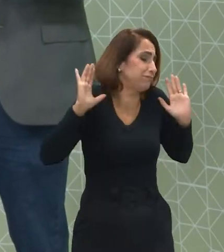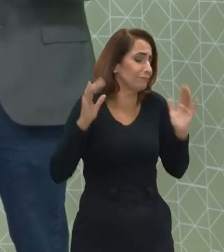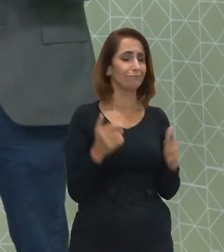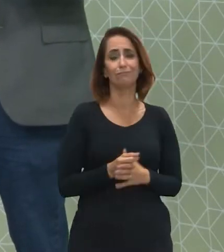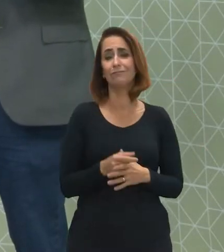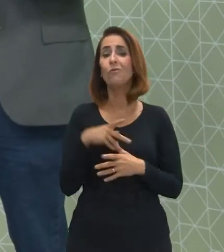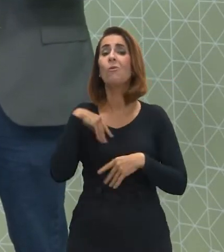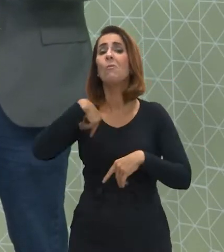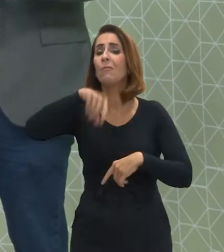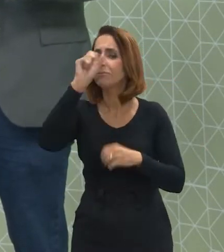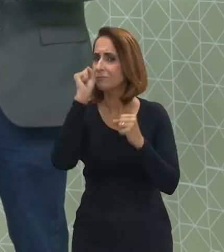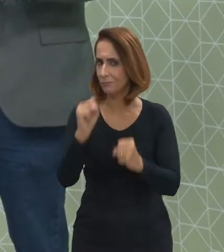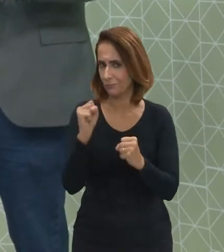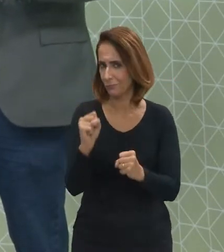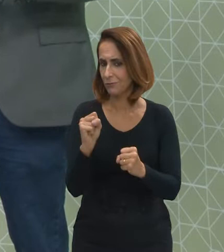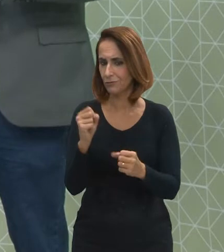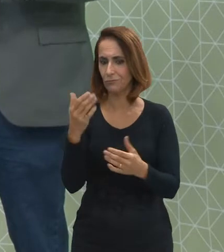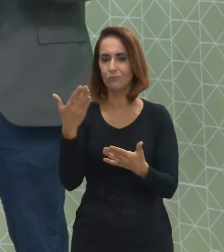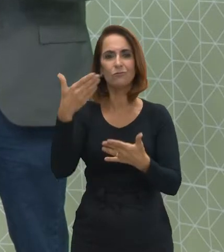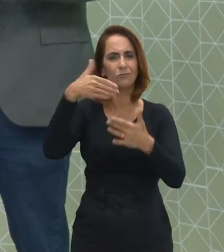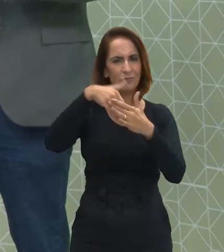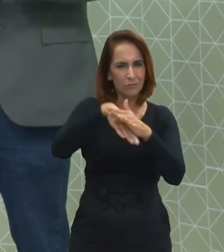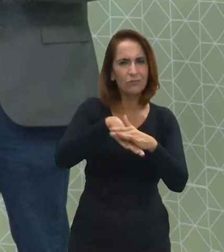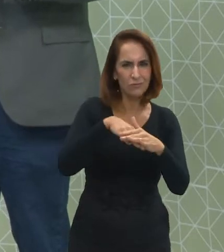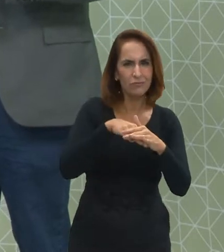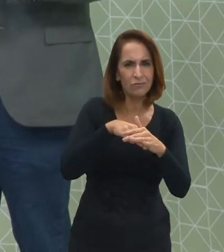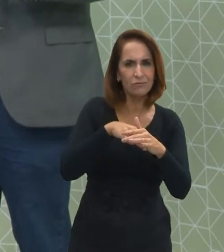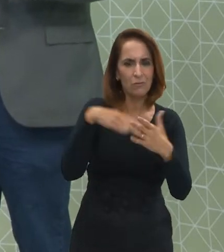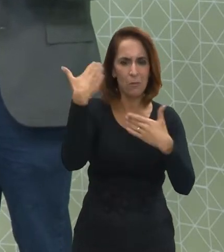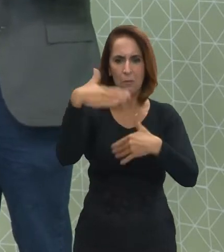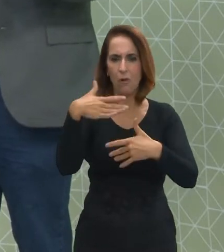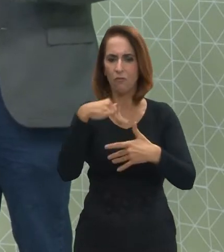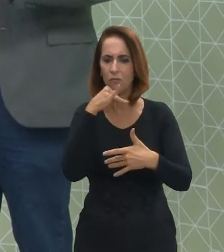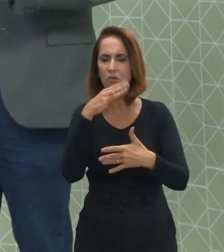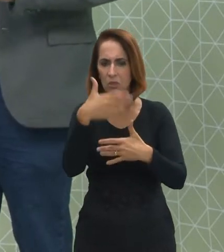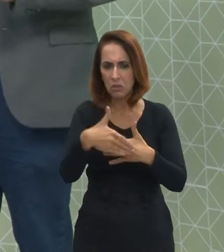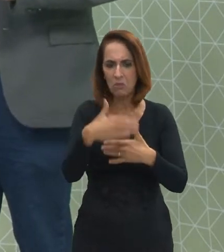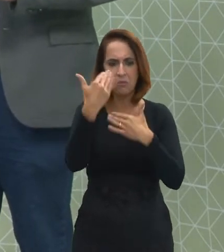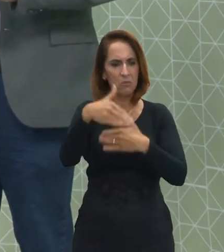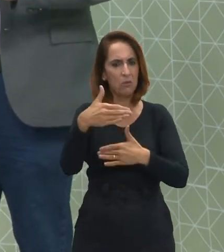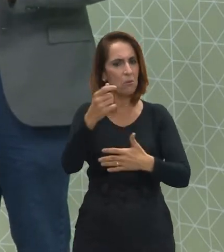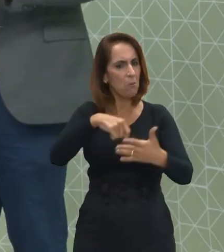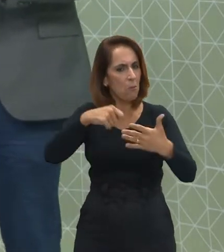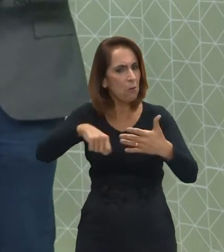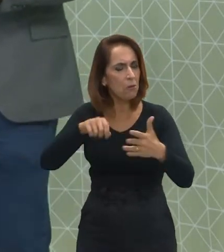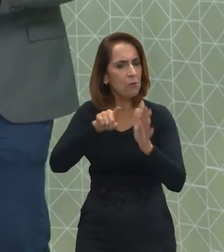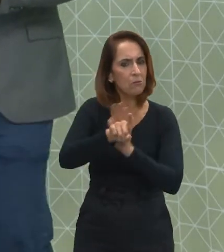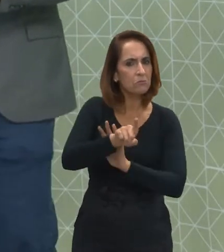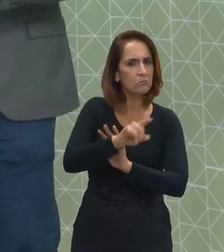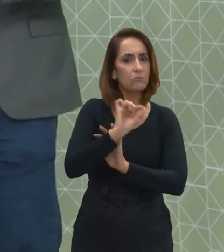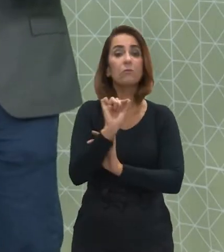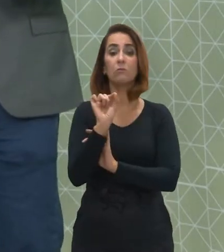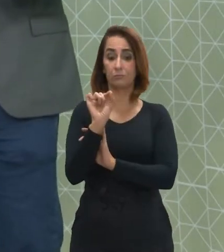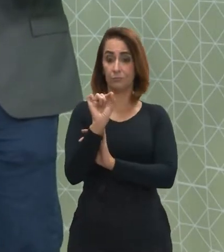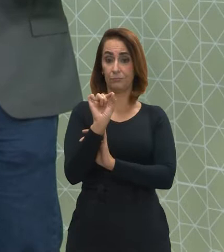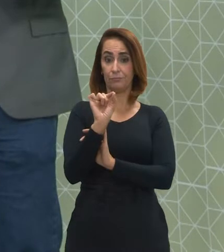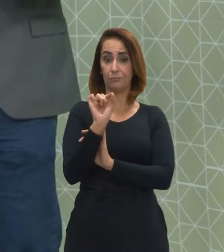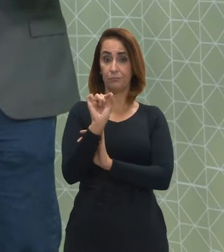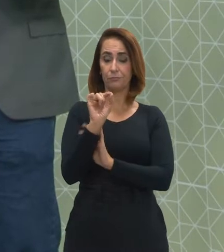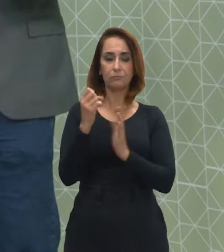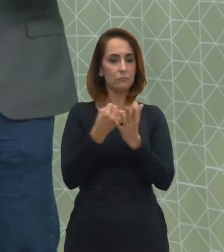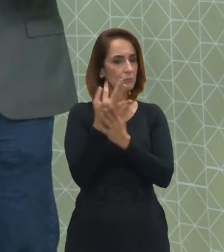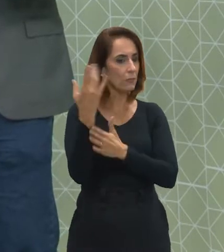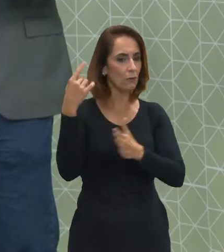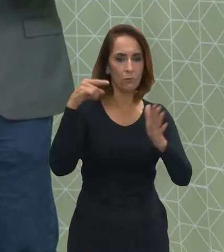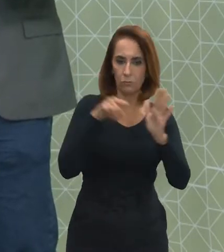possível de cair na prova, um modelo que tem sido abordado nas questões, é que as